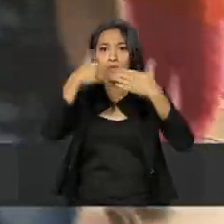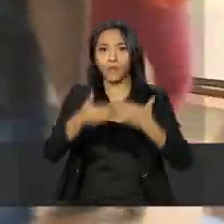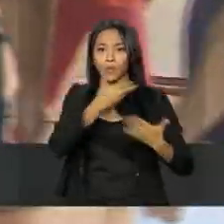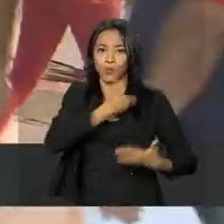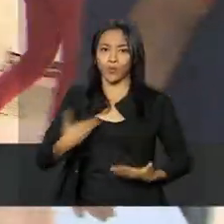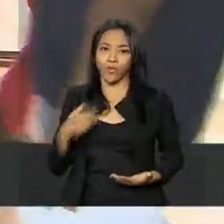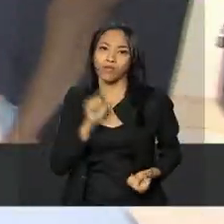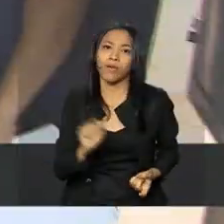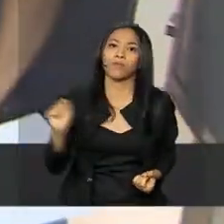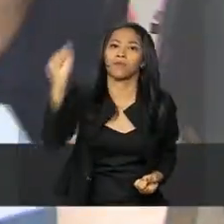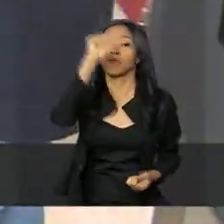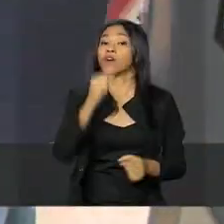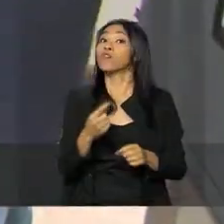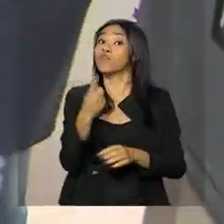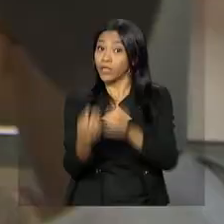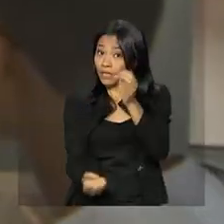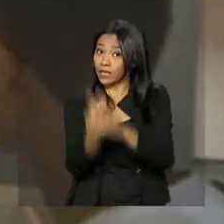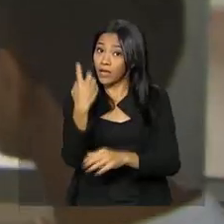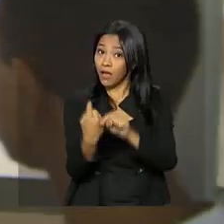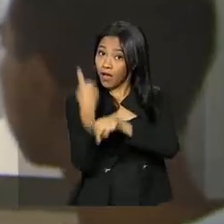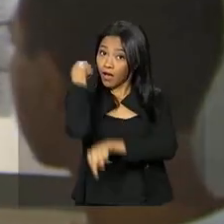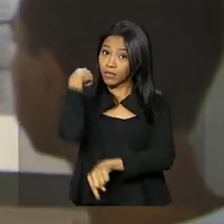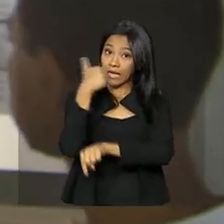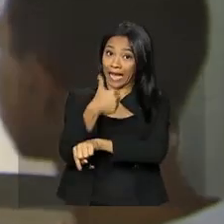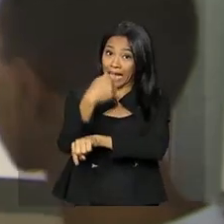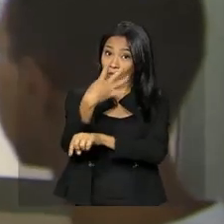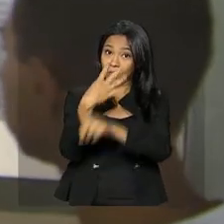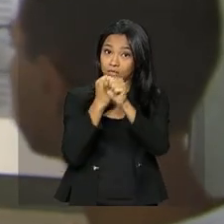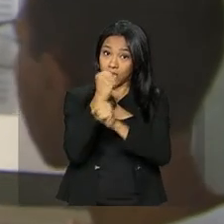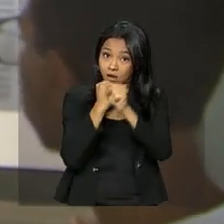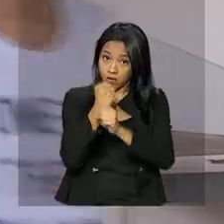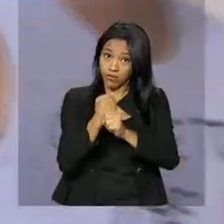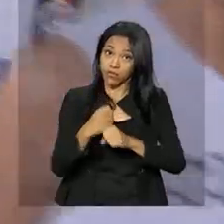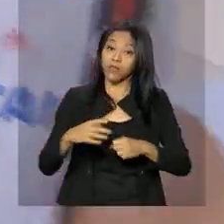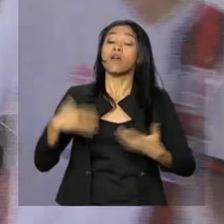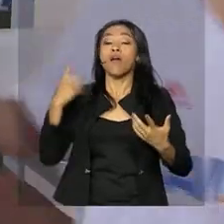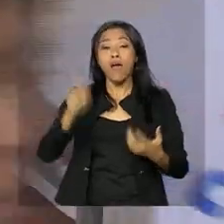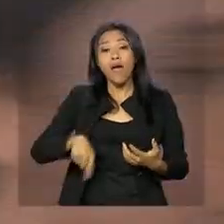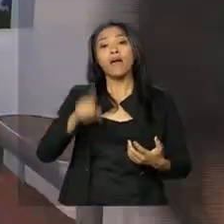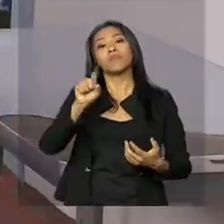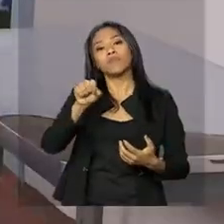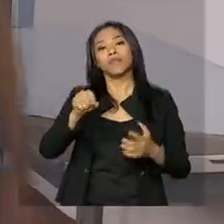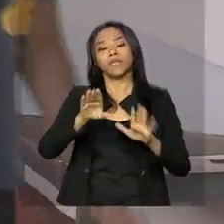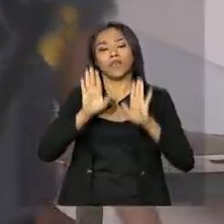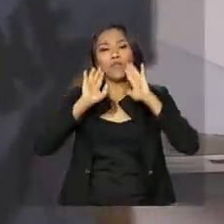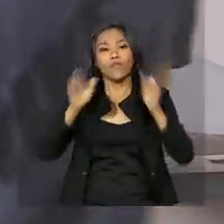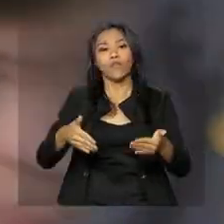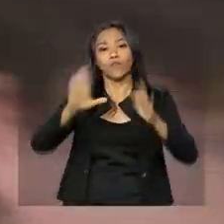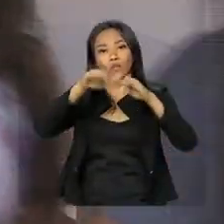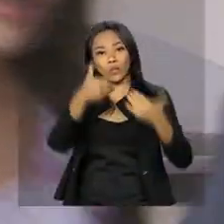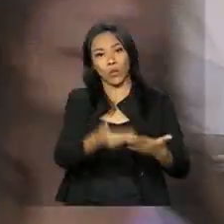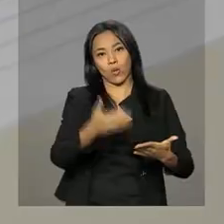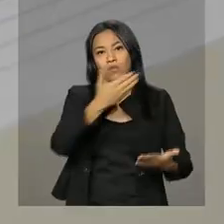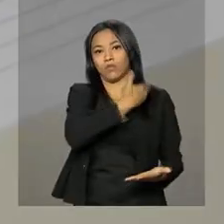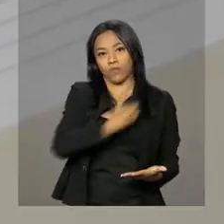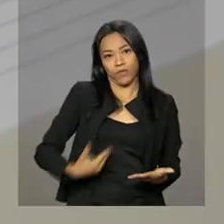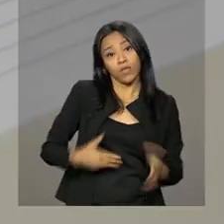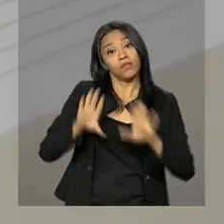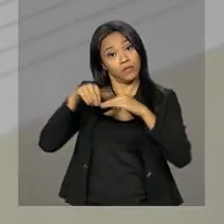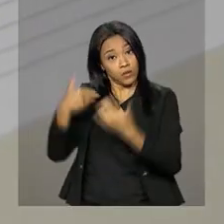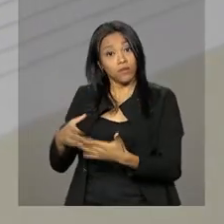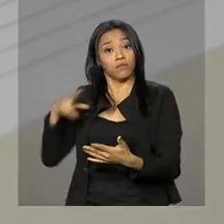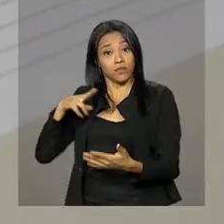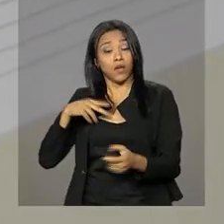OBMEP, foi criada há 14 anos. E pelo segundo ano, direcionada às escolas públicas e privadas. A ideia é